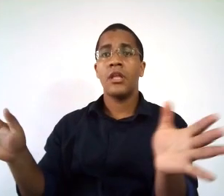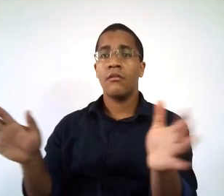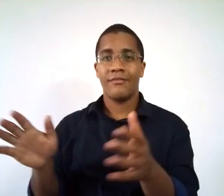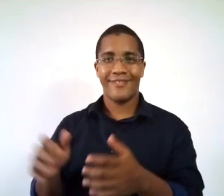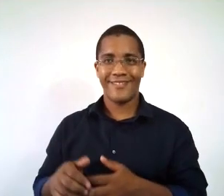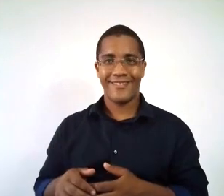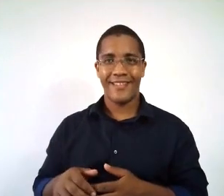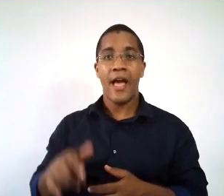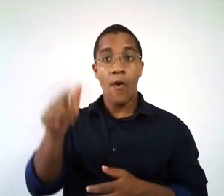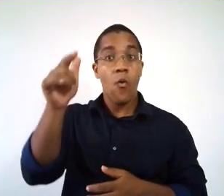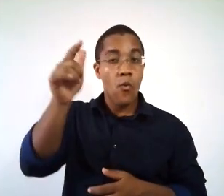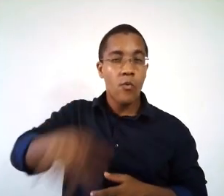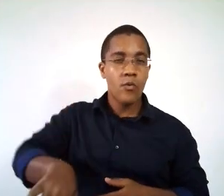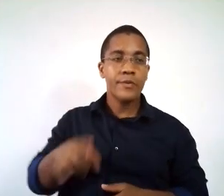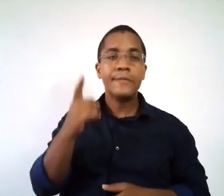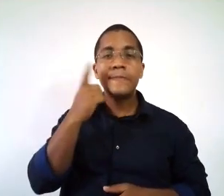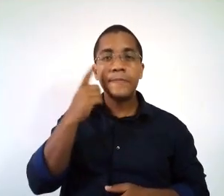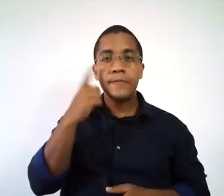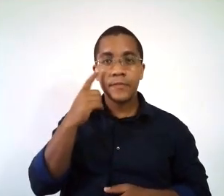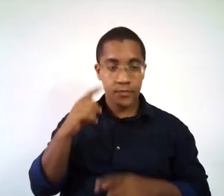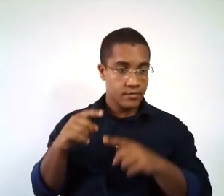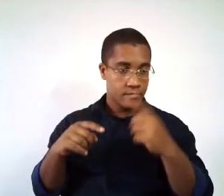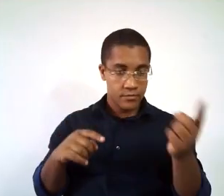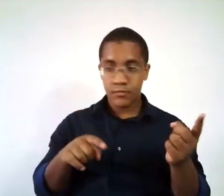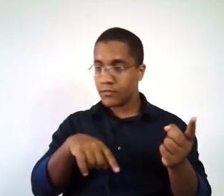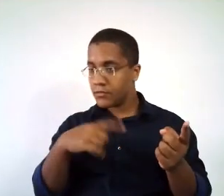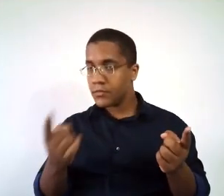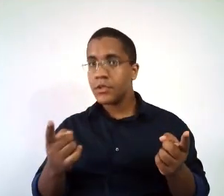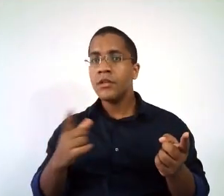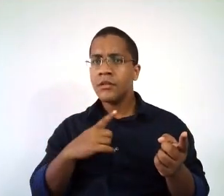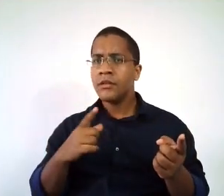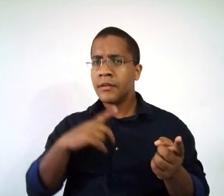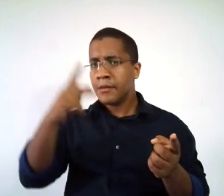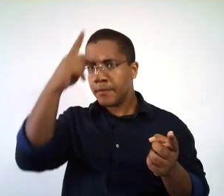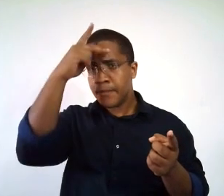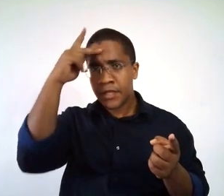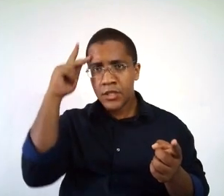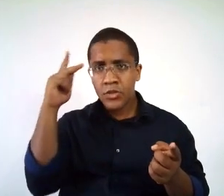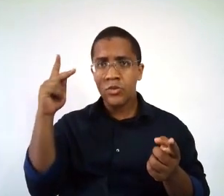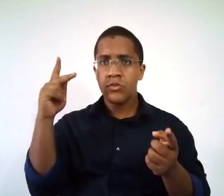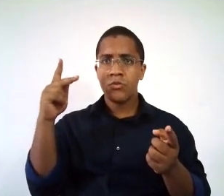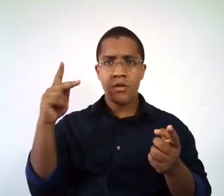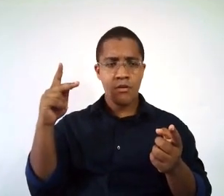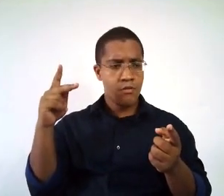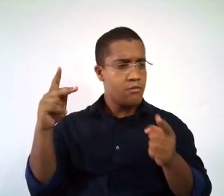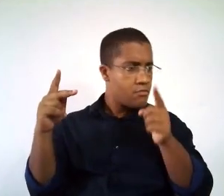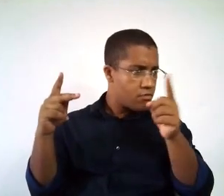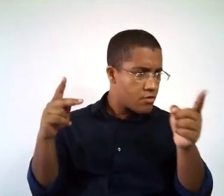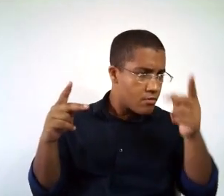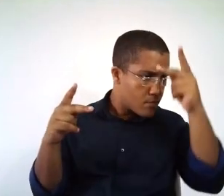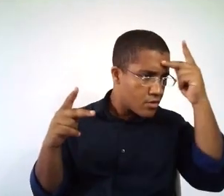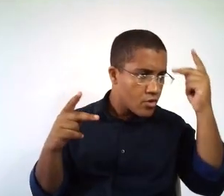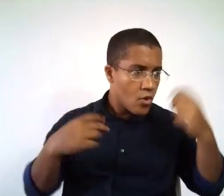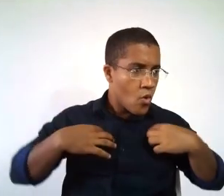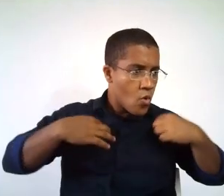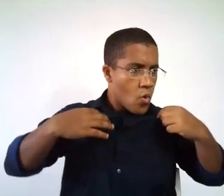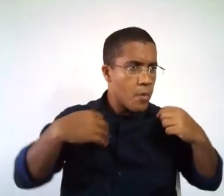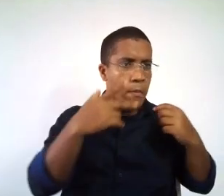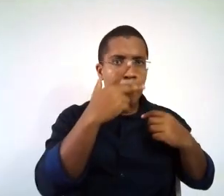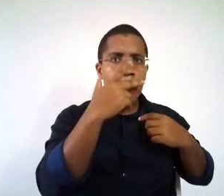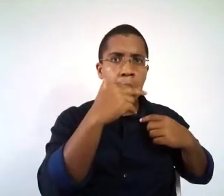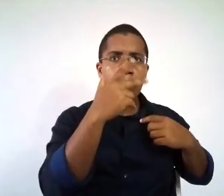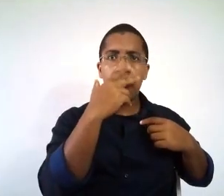numa imagem, eu tenho novamente pessoas uniformizadas, altura da rede